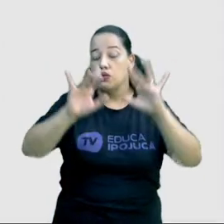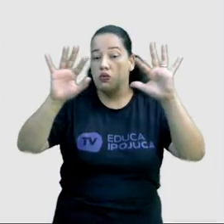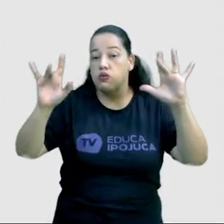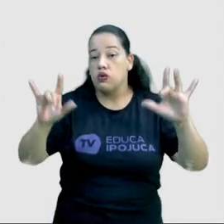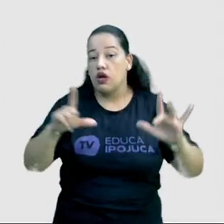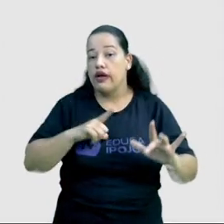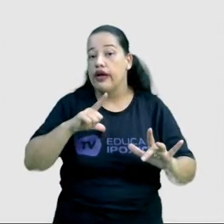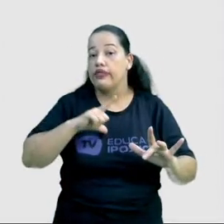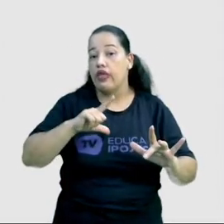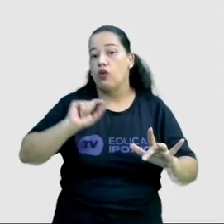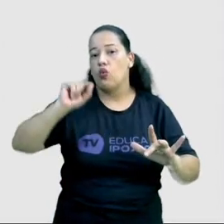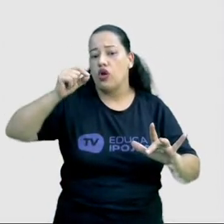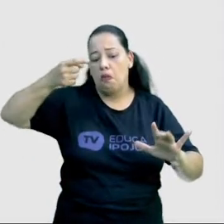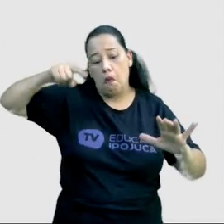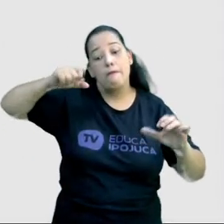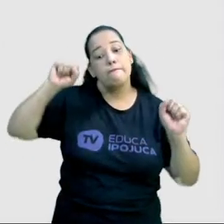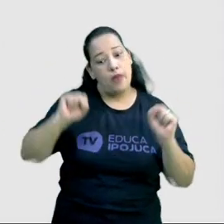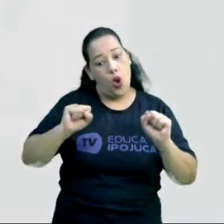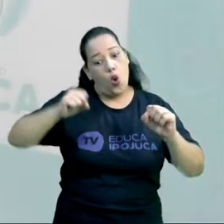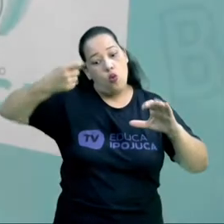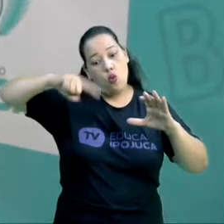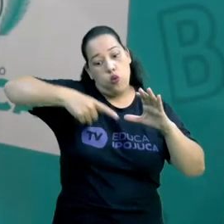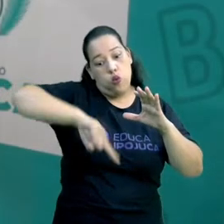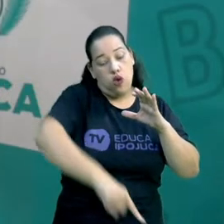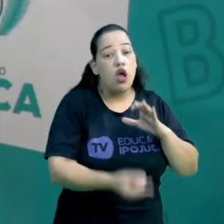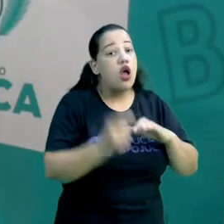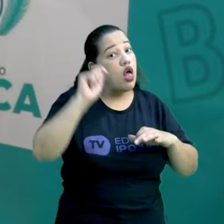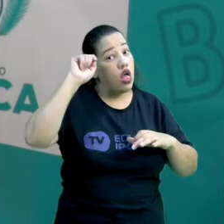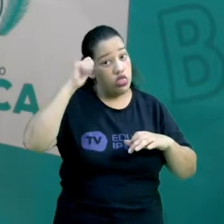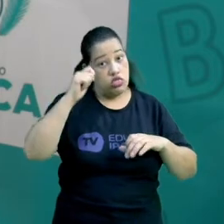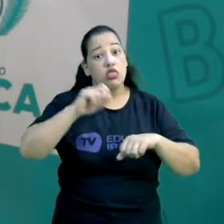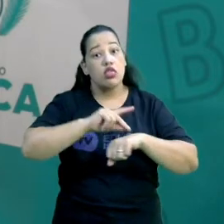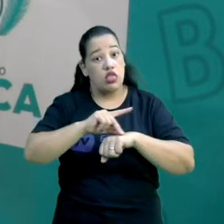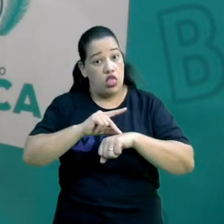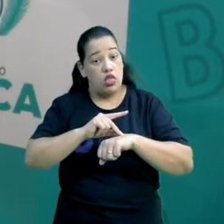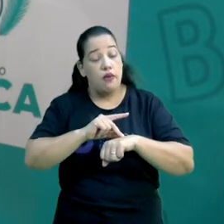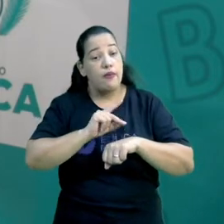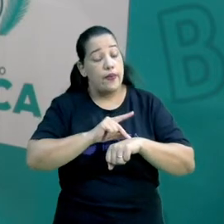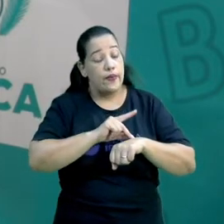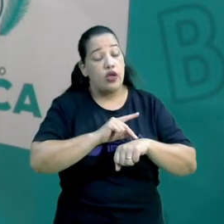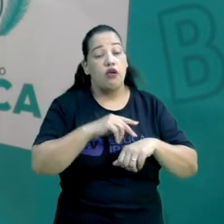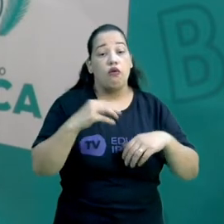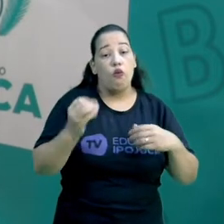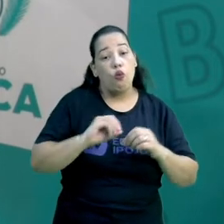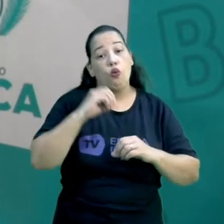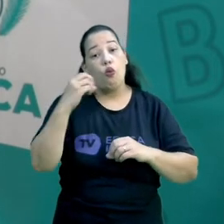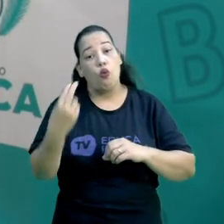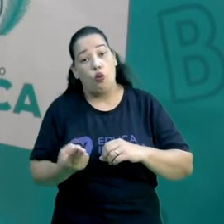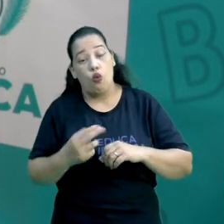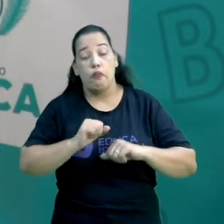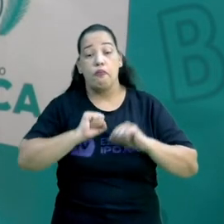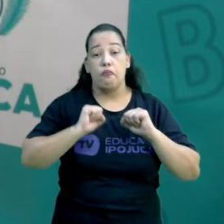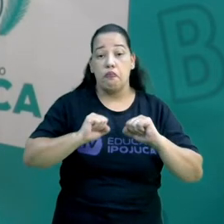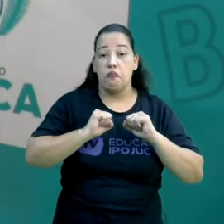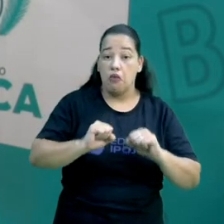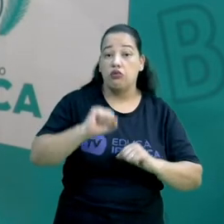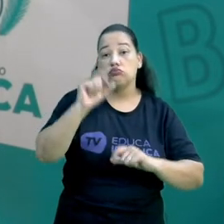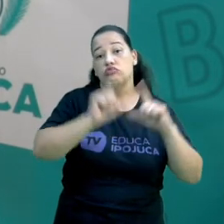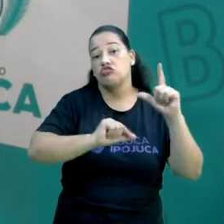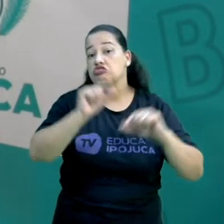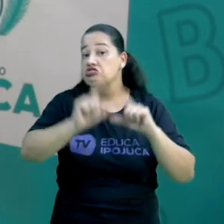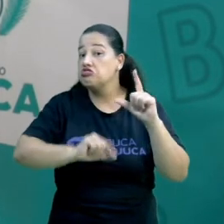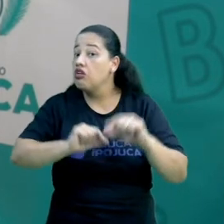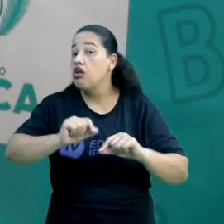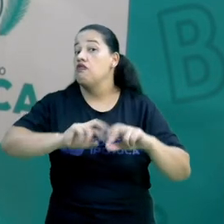disse a você, ou um buraco negro, ou uma estrela anã, ou uma estrela de neutros,